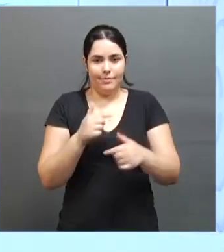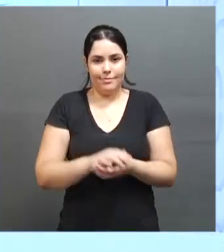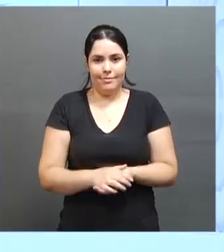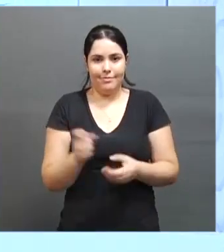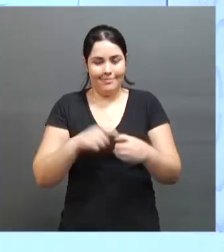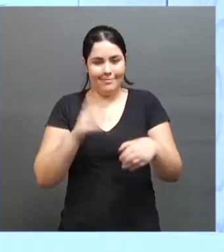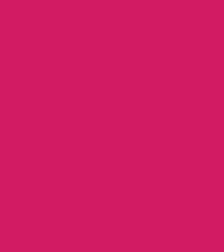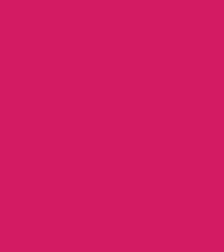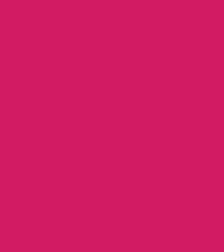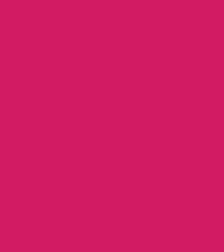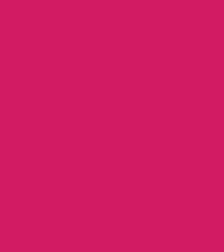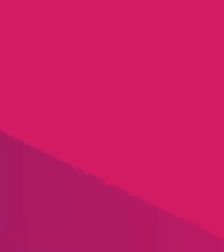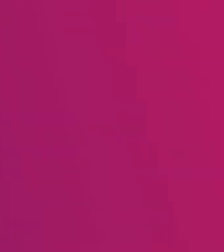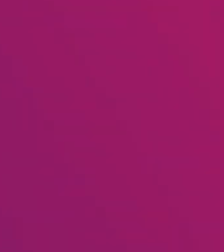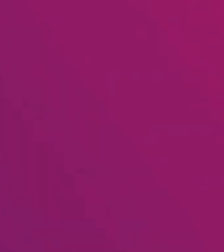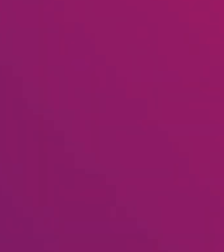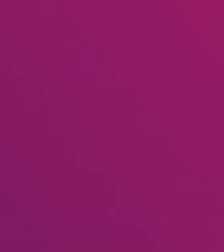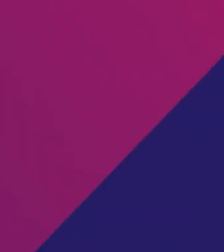A gente já volta.